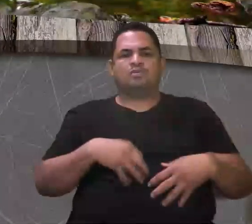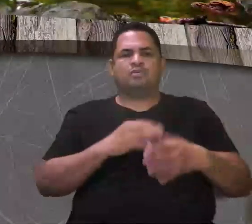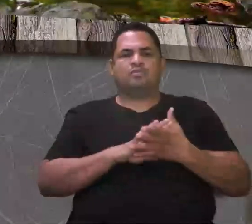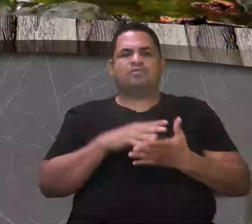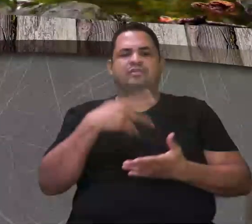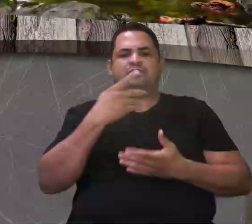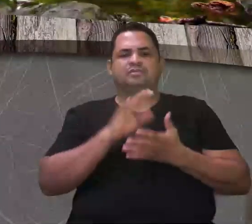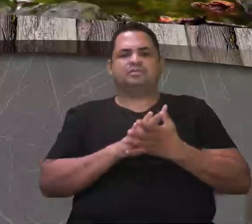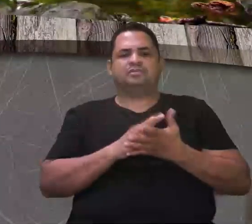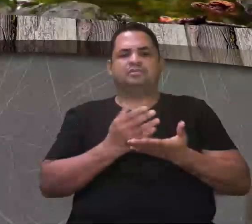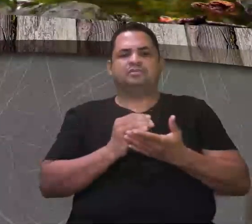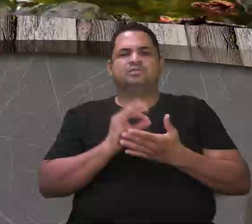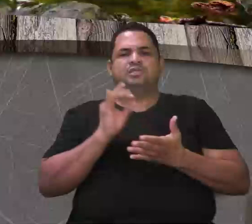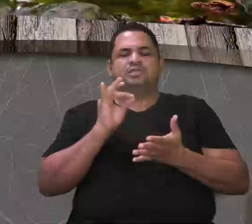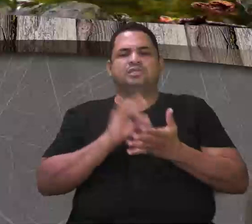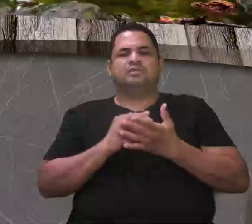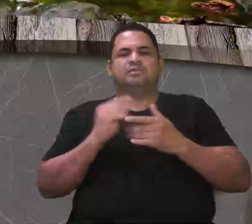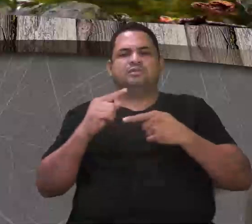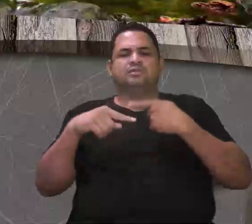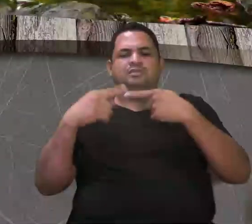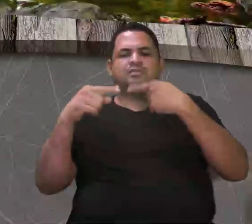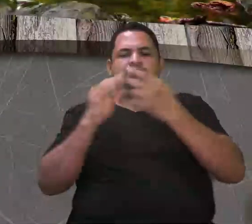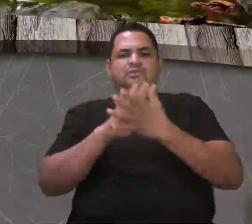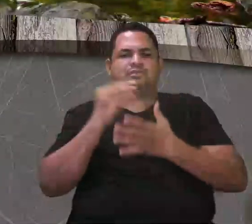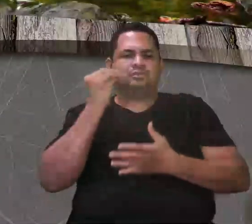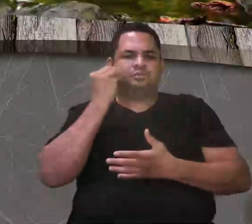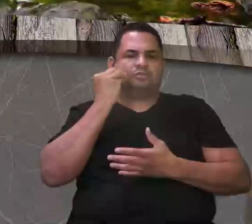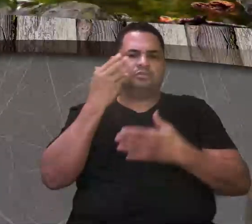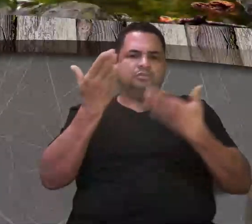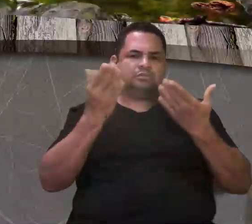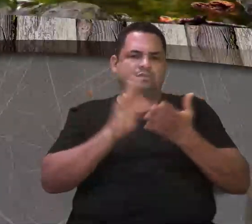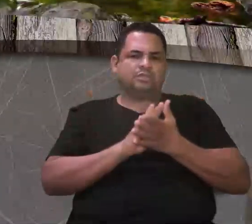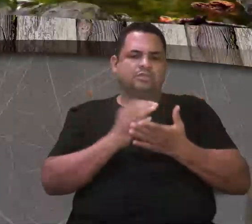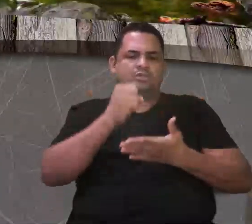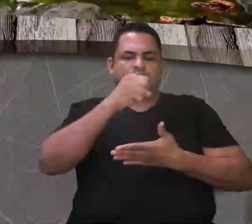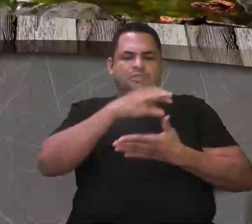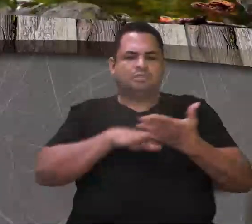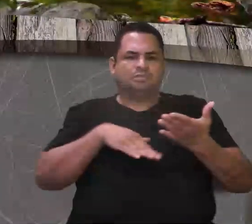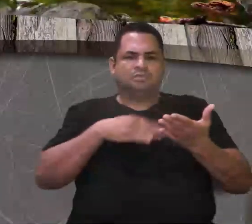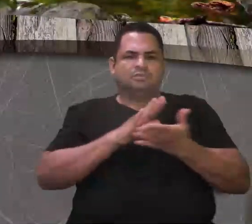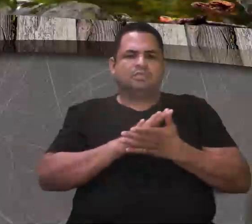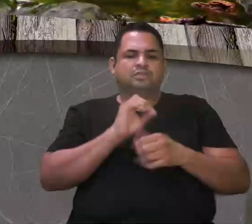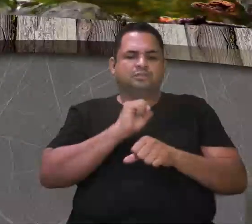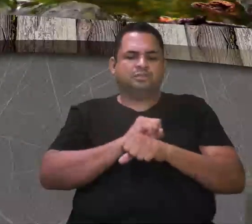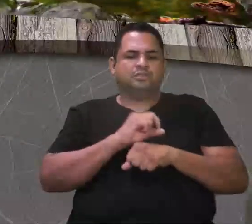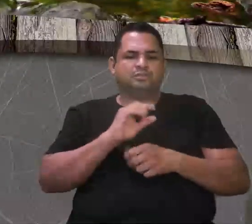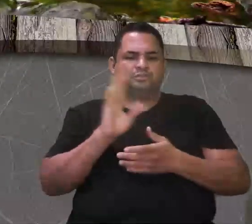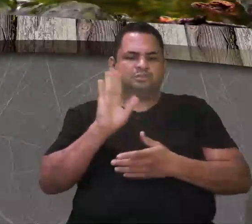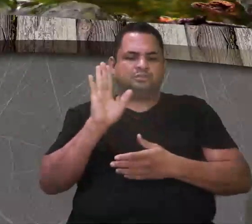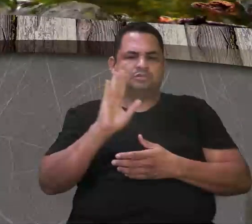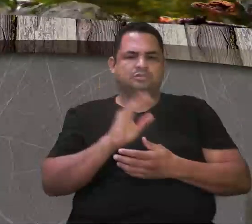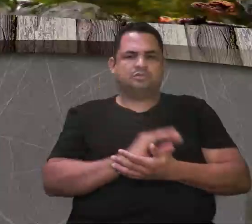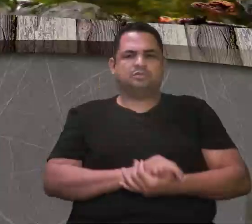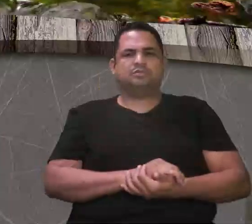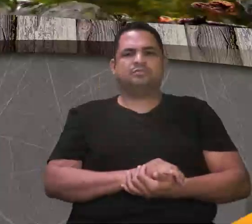dessas três evidências evolutivas. Beijo para você e a gente vai ficar agora com a nossa atividade. Vou dar só um tempinho, tá bom? Tchau!